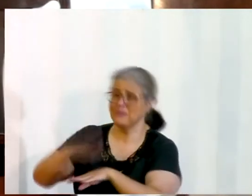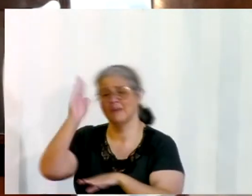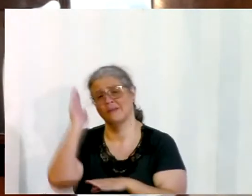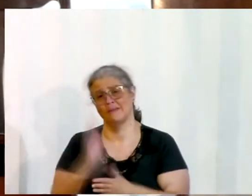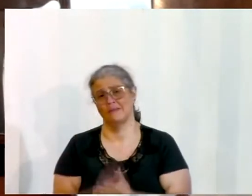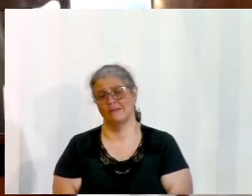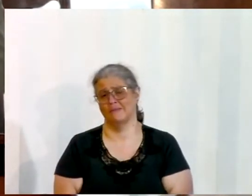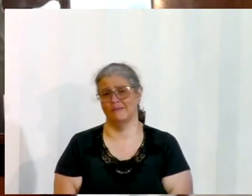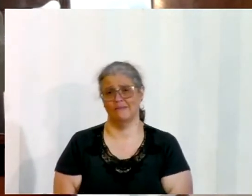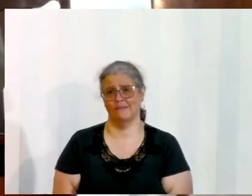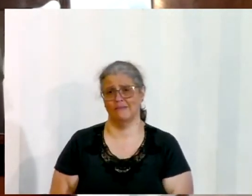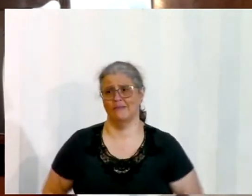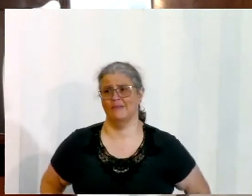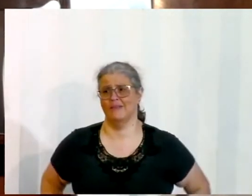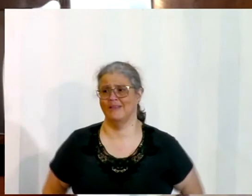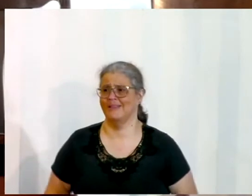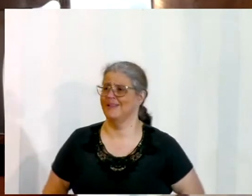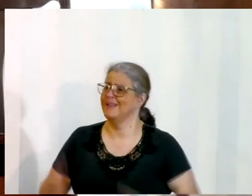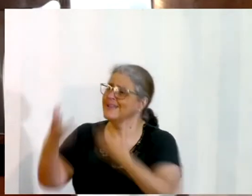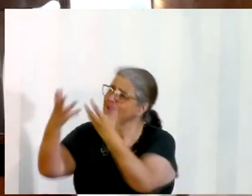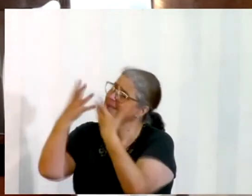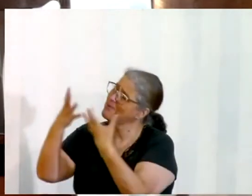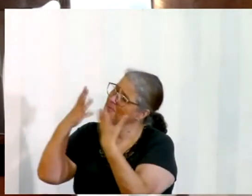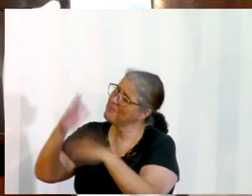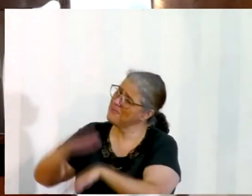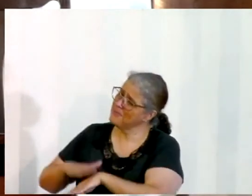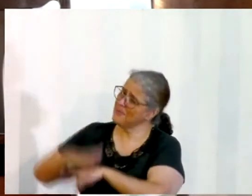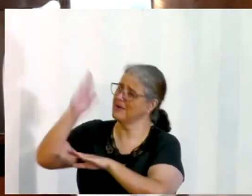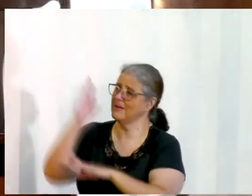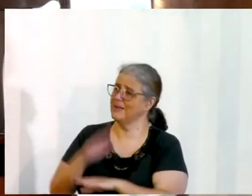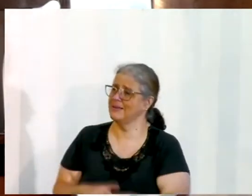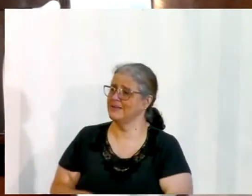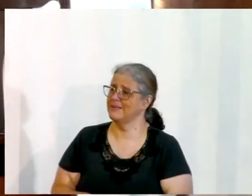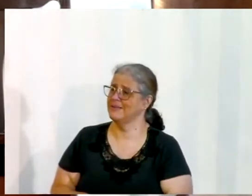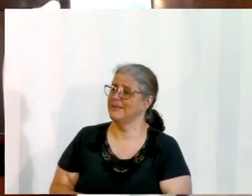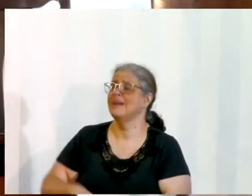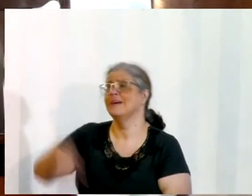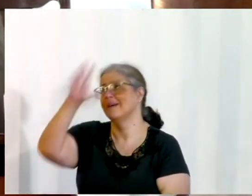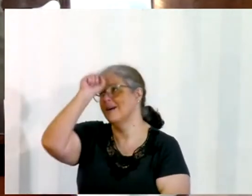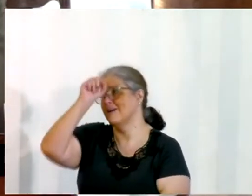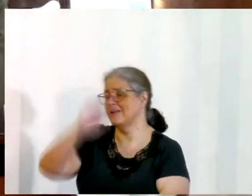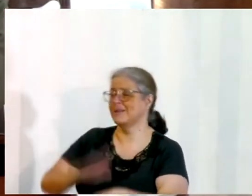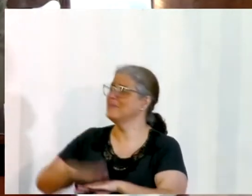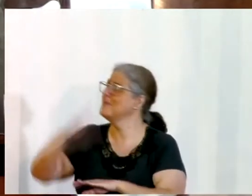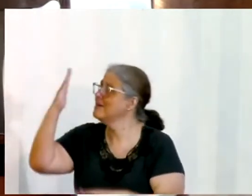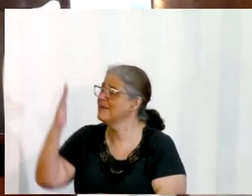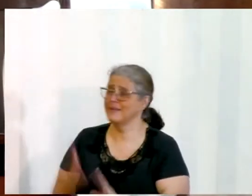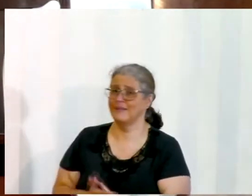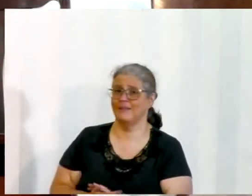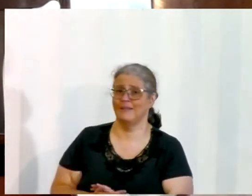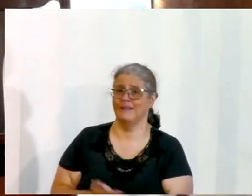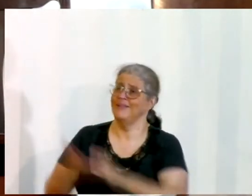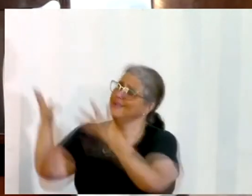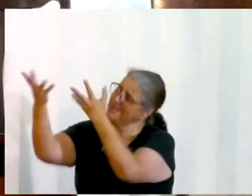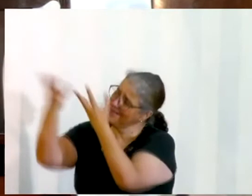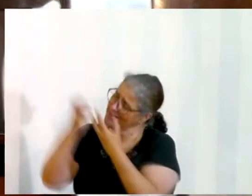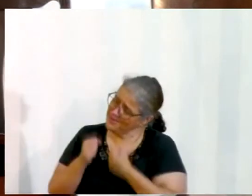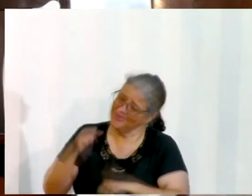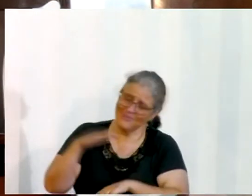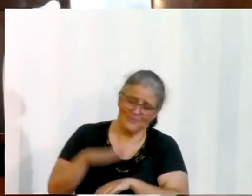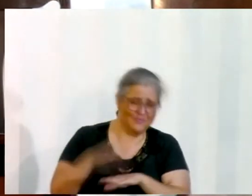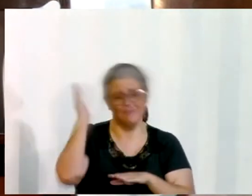fala mais, eu quero ouvir mais, eu quero aprender mais, eu quero receber mais,